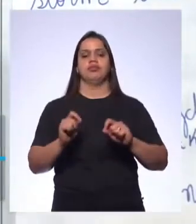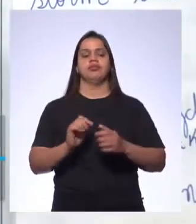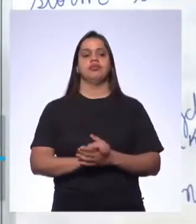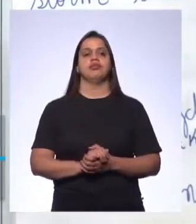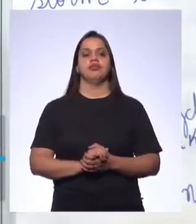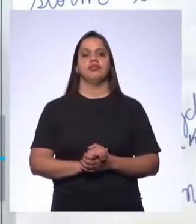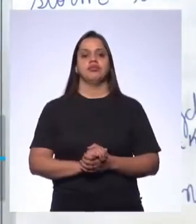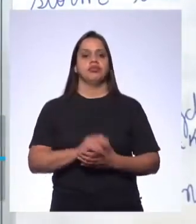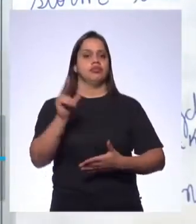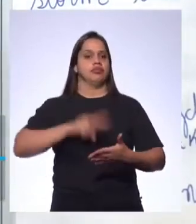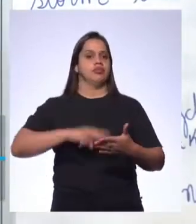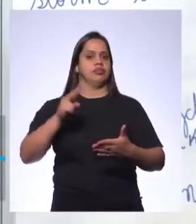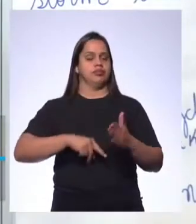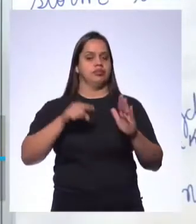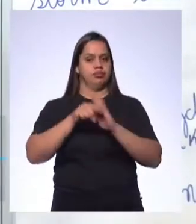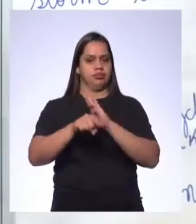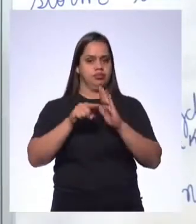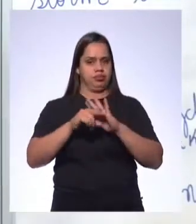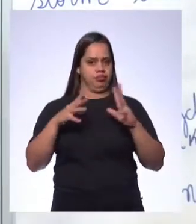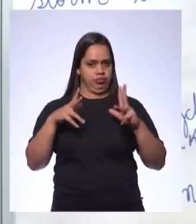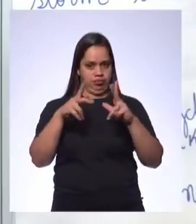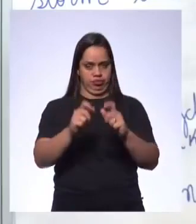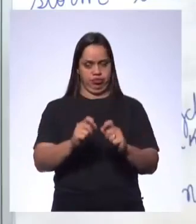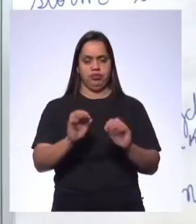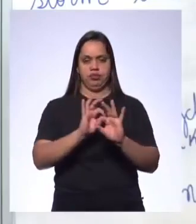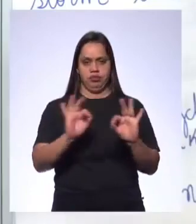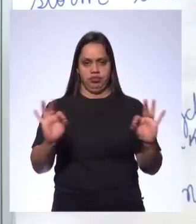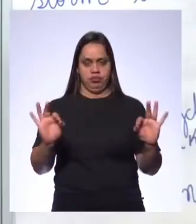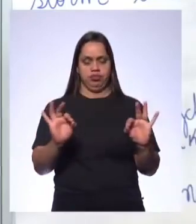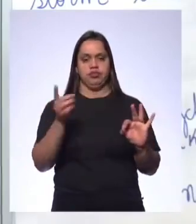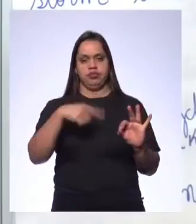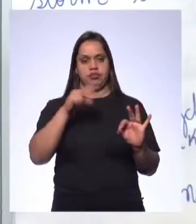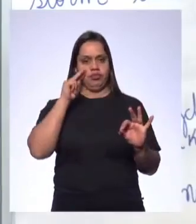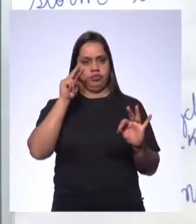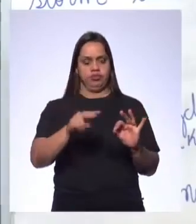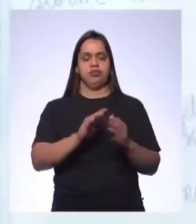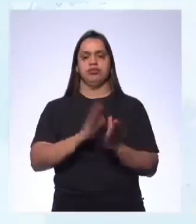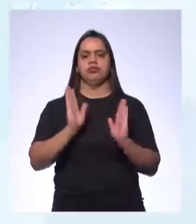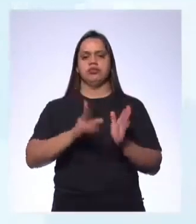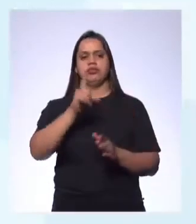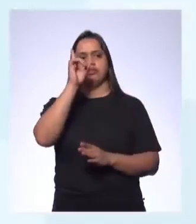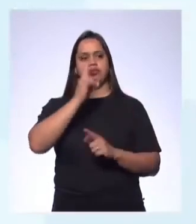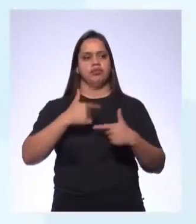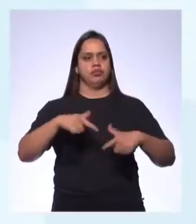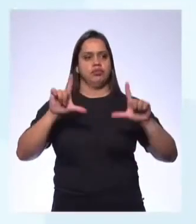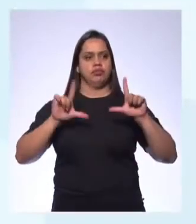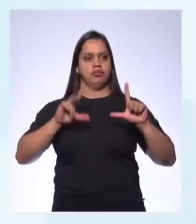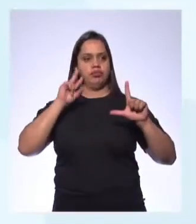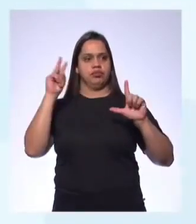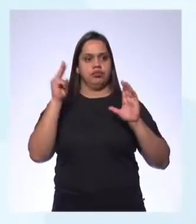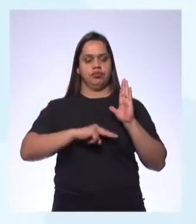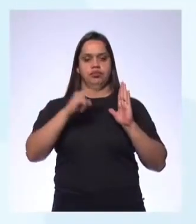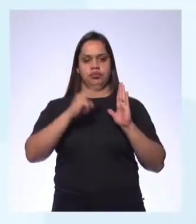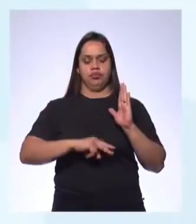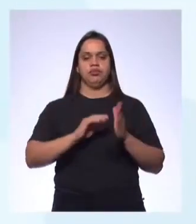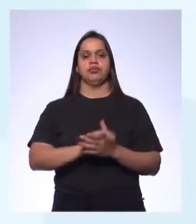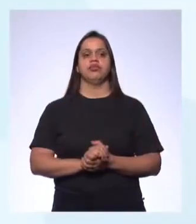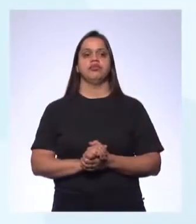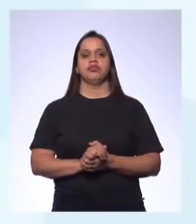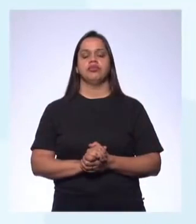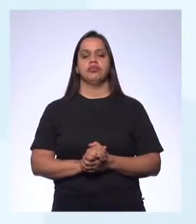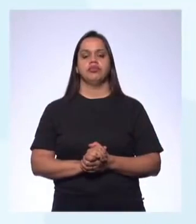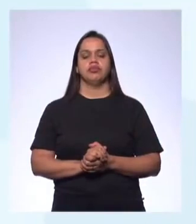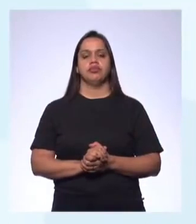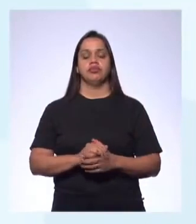ler as perguntas bonitinho para vocês. Pode pôr na tela, diretor, por favor. Enquanto eu e o Ed, nós lemos,